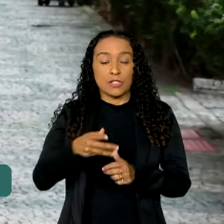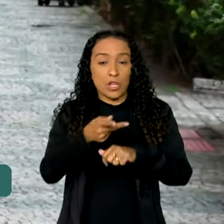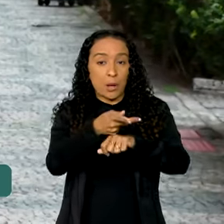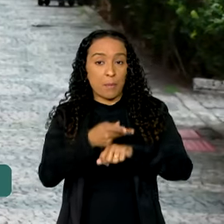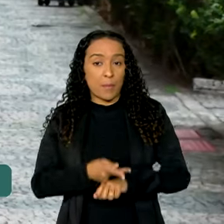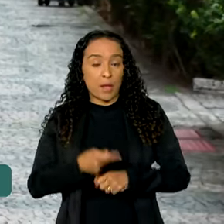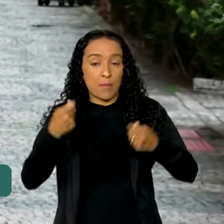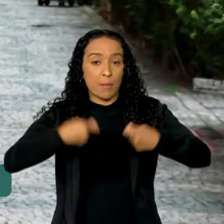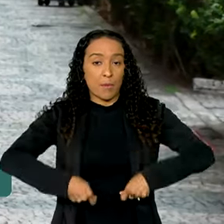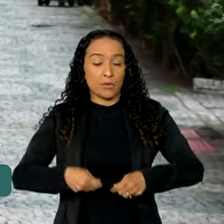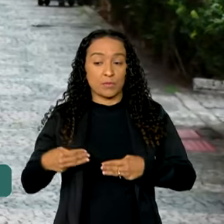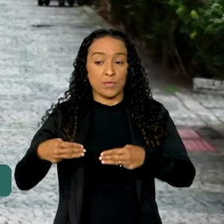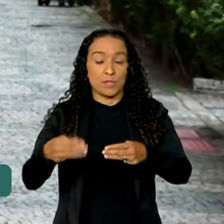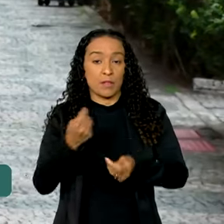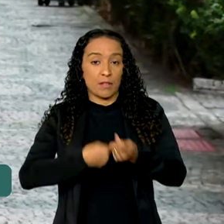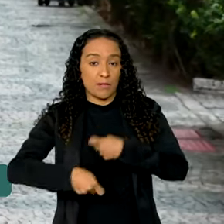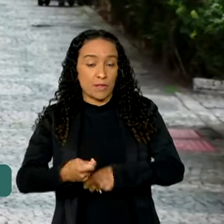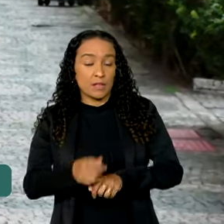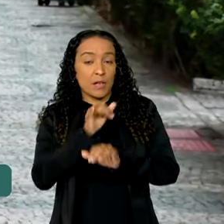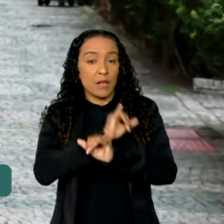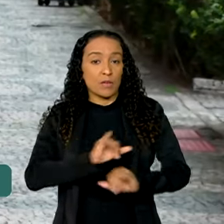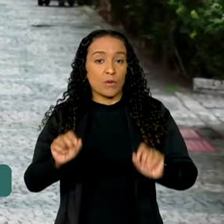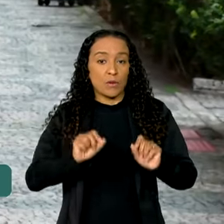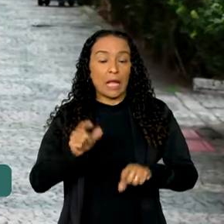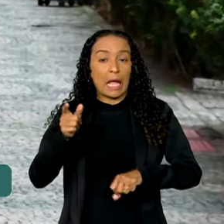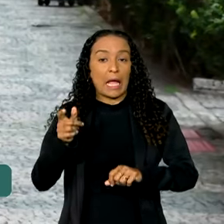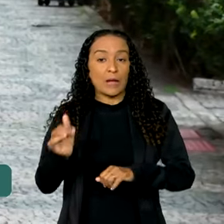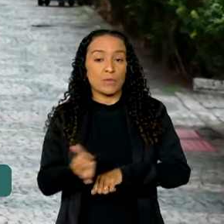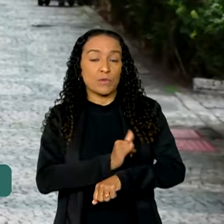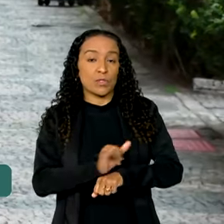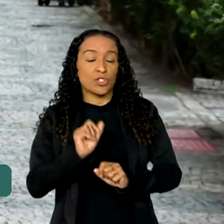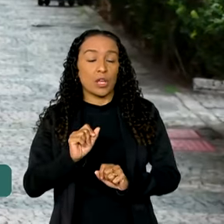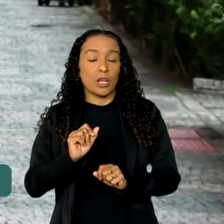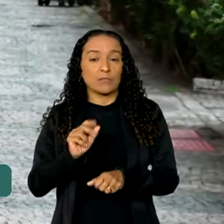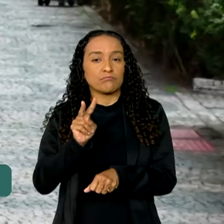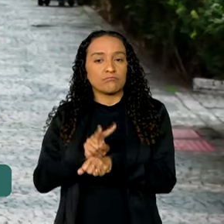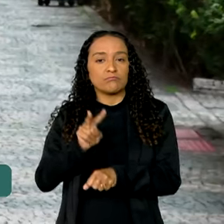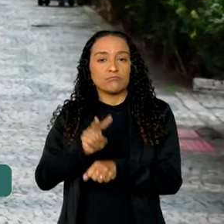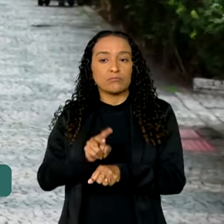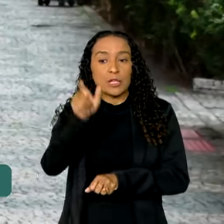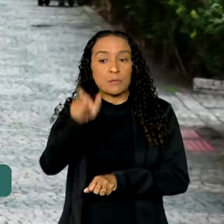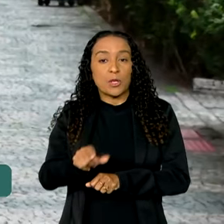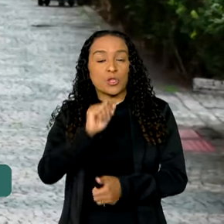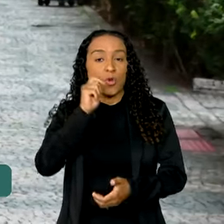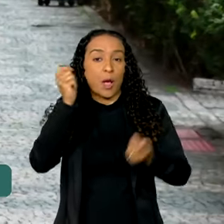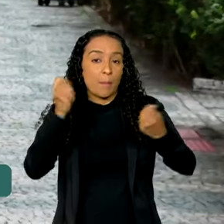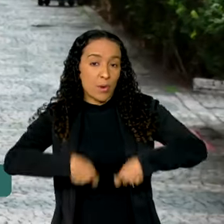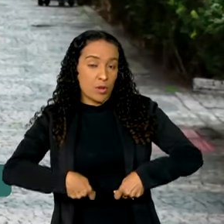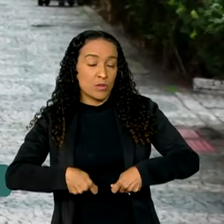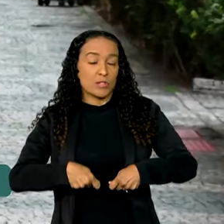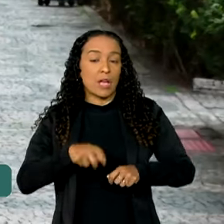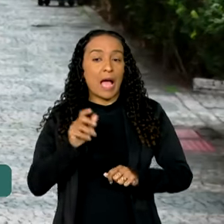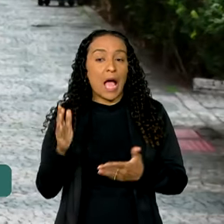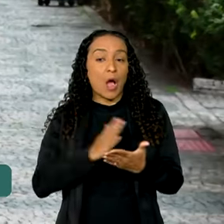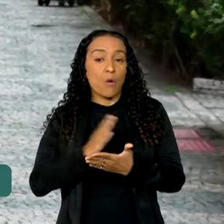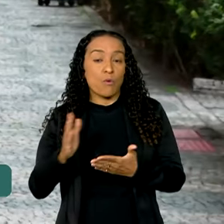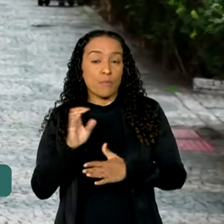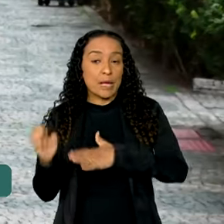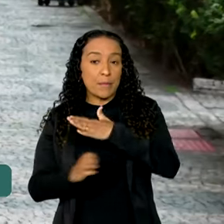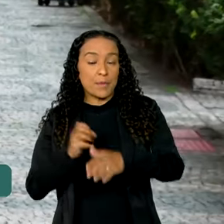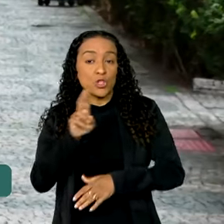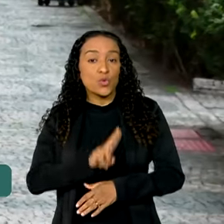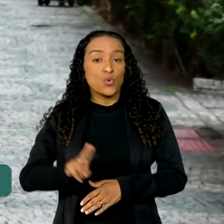apostas do Ministério da Fazenda informa que essa é uma medida para tentar proteger os apostadores, já que algumas dessas empresas